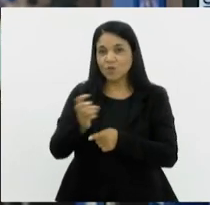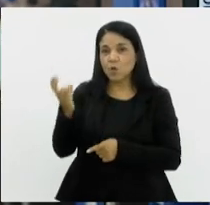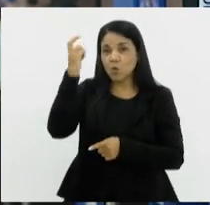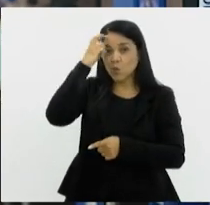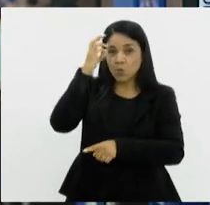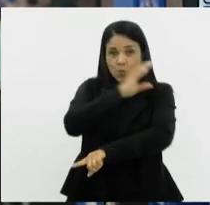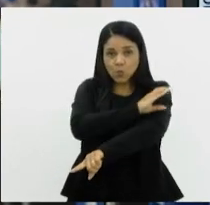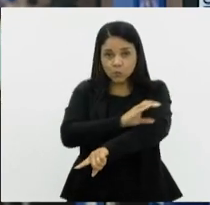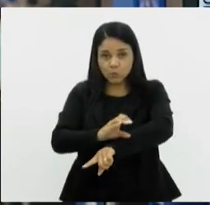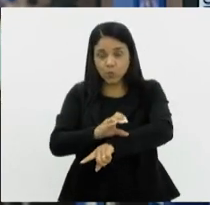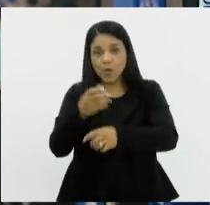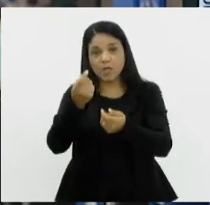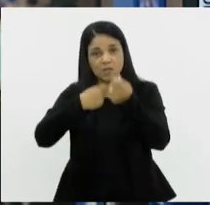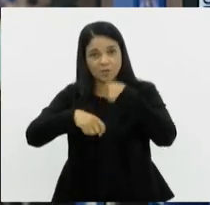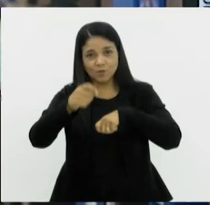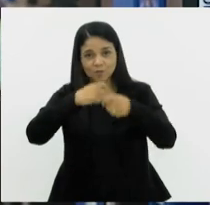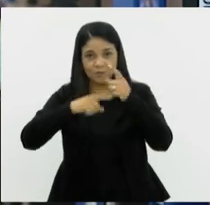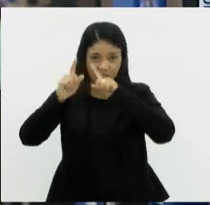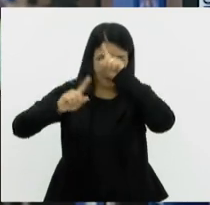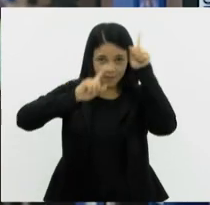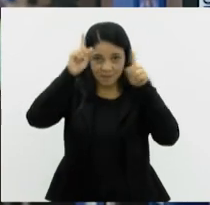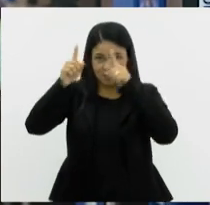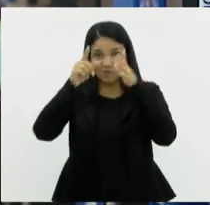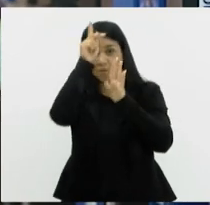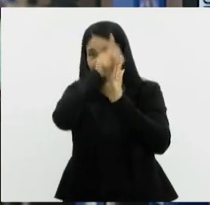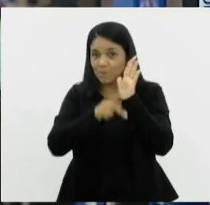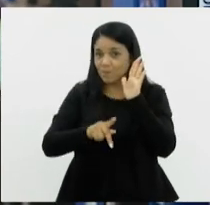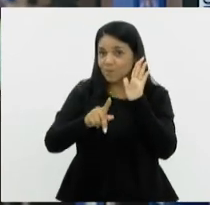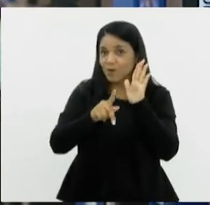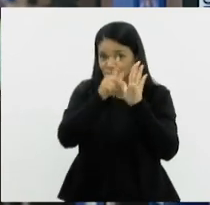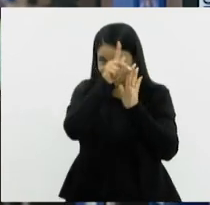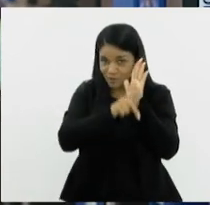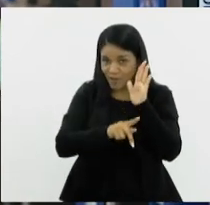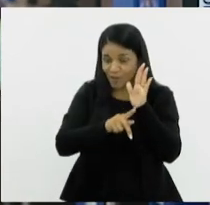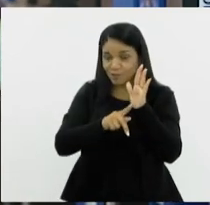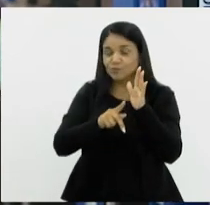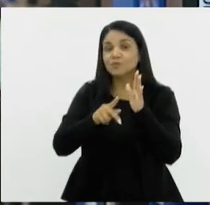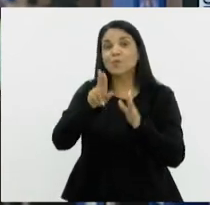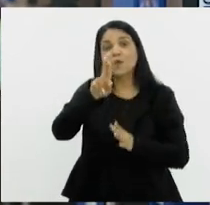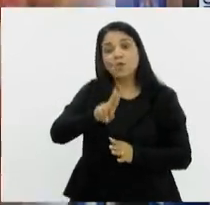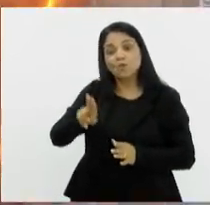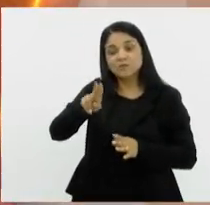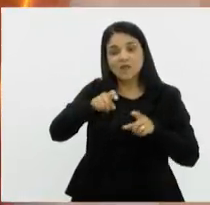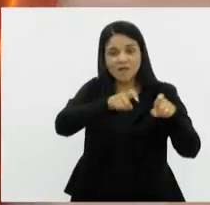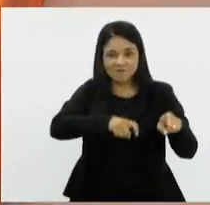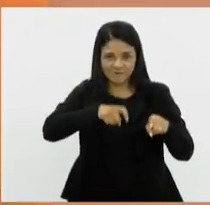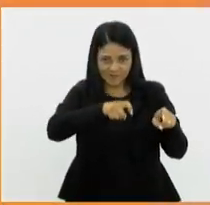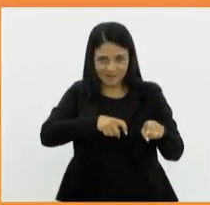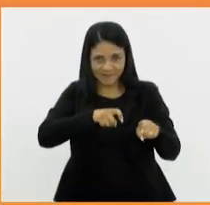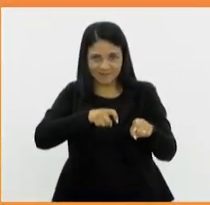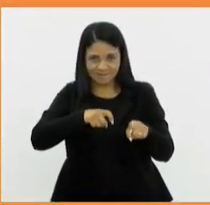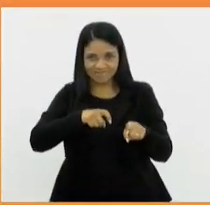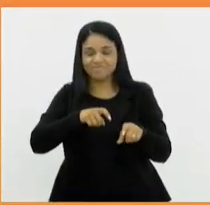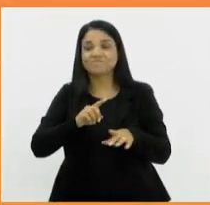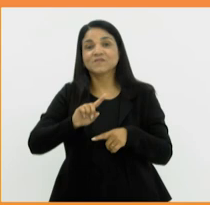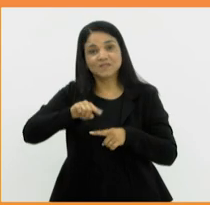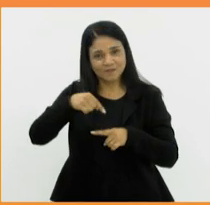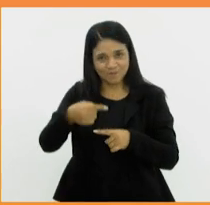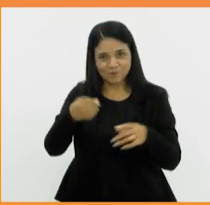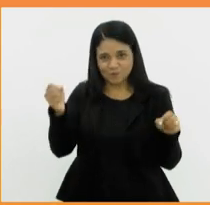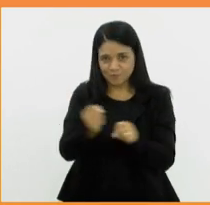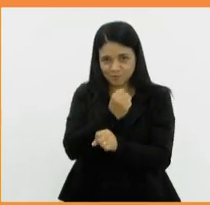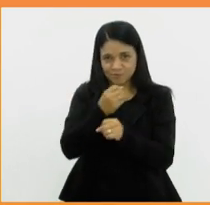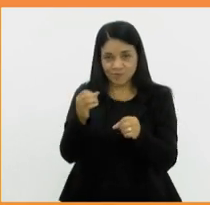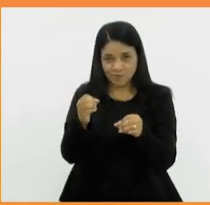Economia Criativa tem projetos para a utilização dessa fazenda após o seu restauro. O governador Cláudio